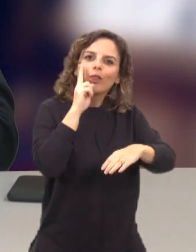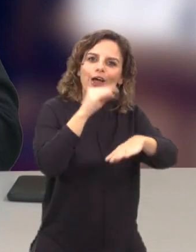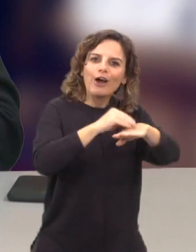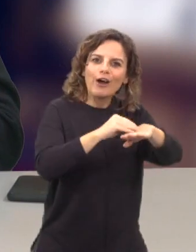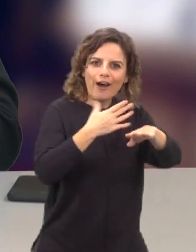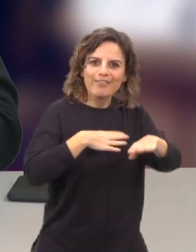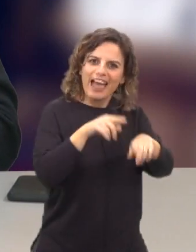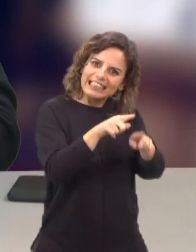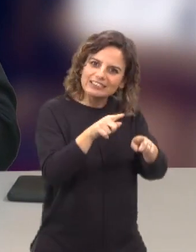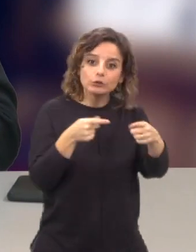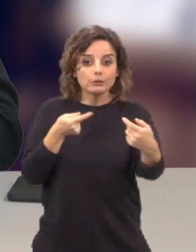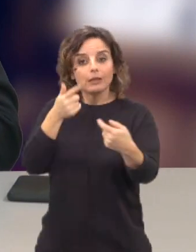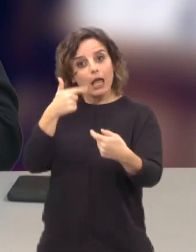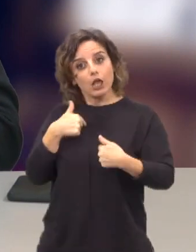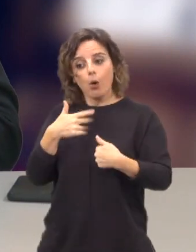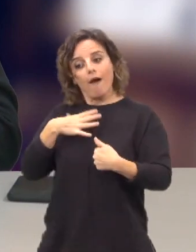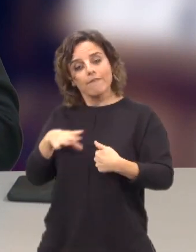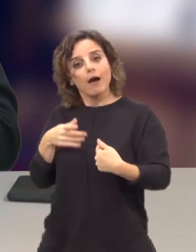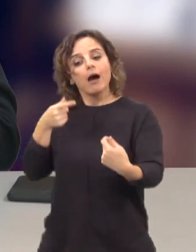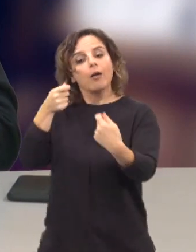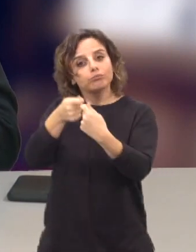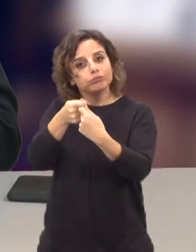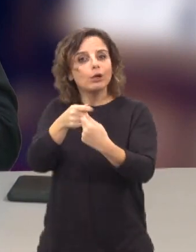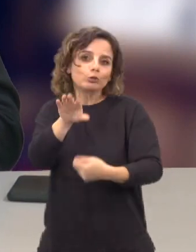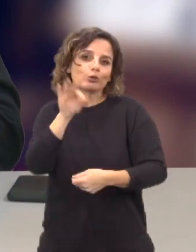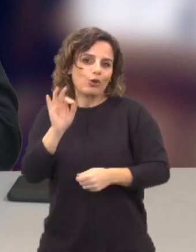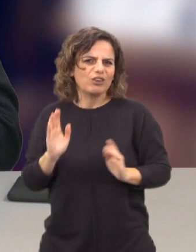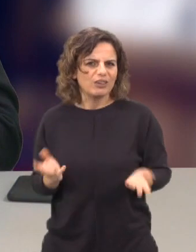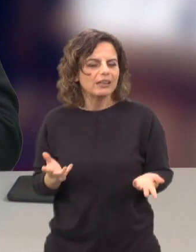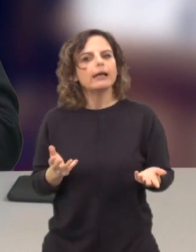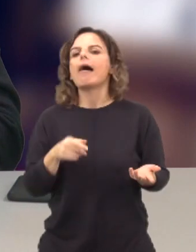procura, esta à sua medida é, digamos, algo que está